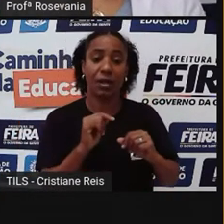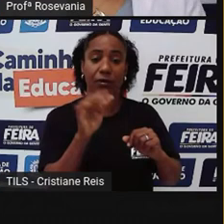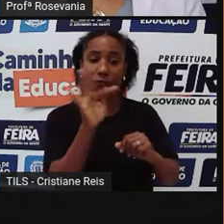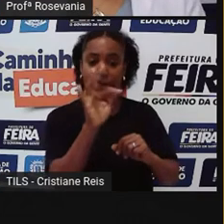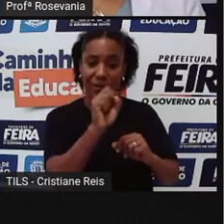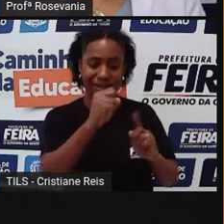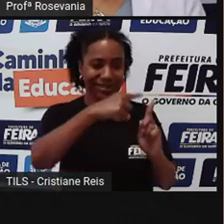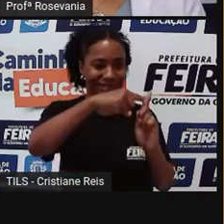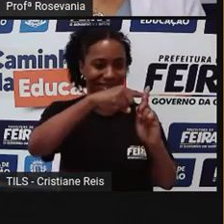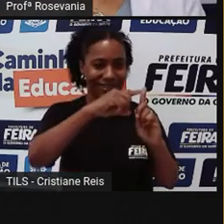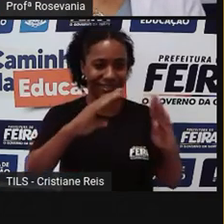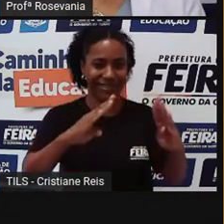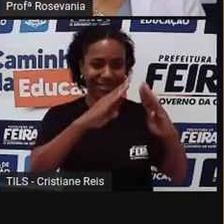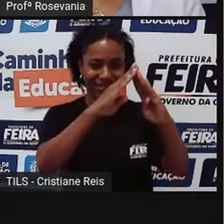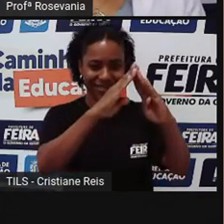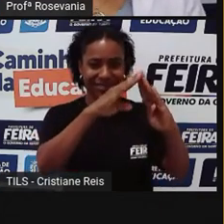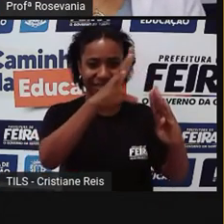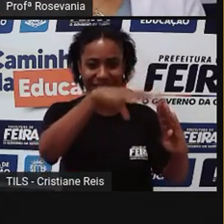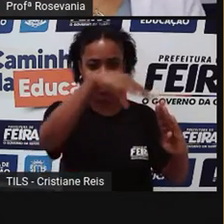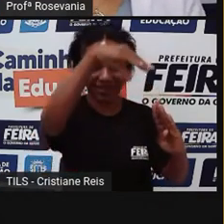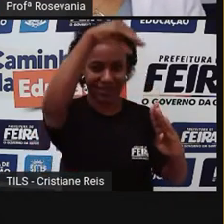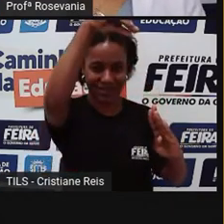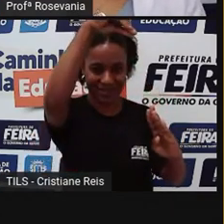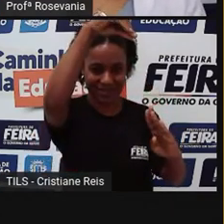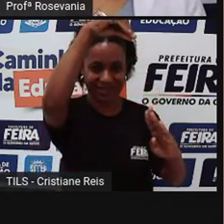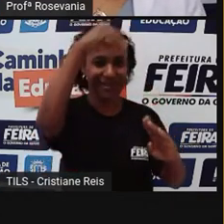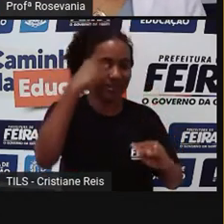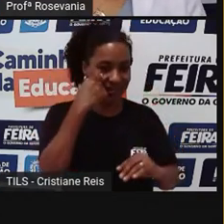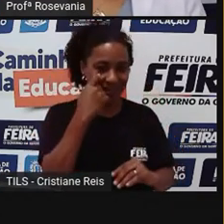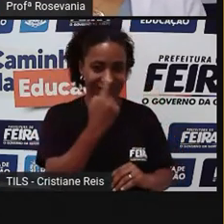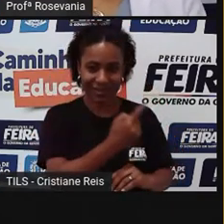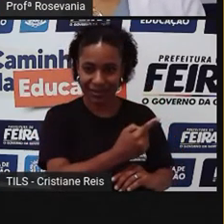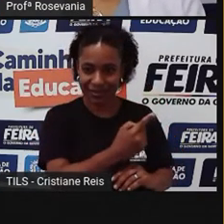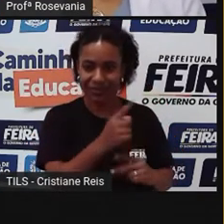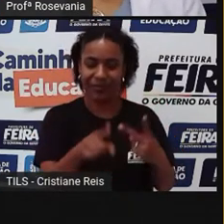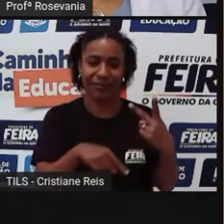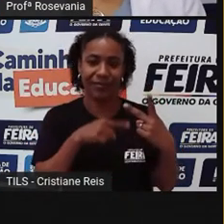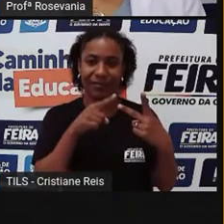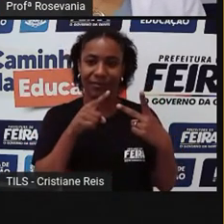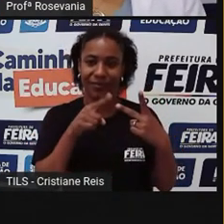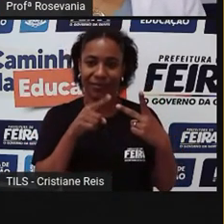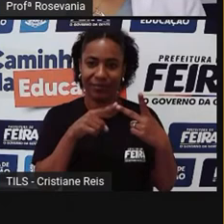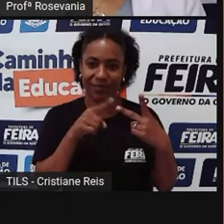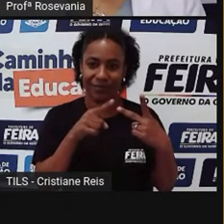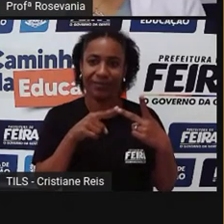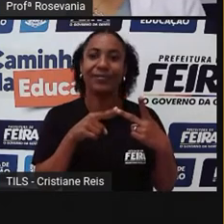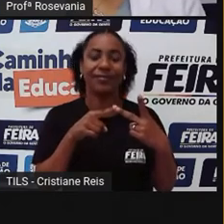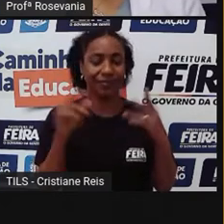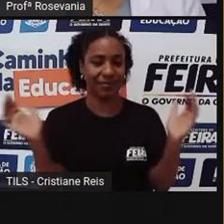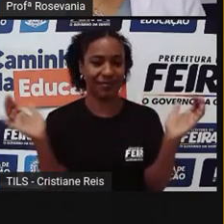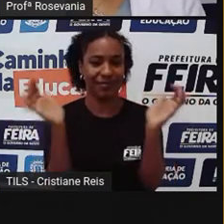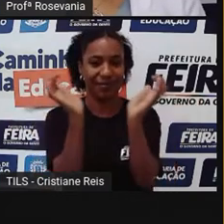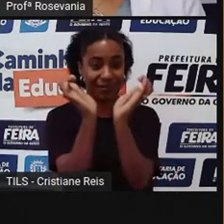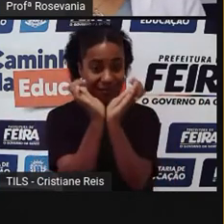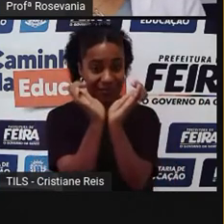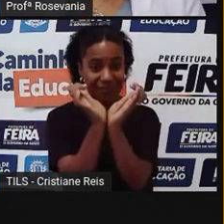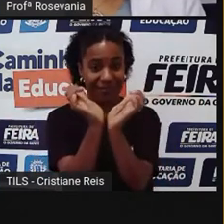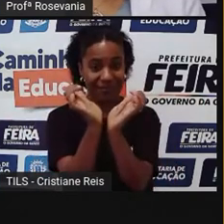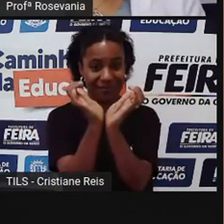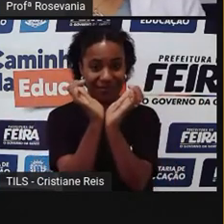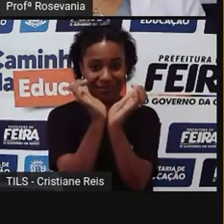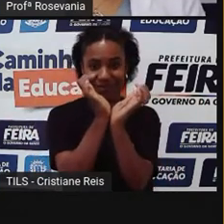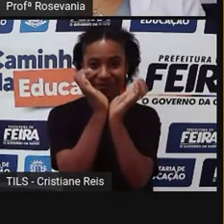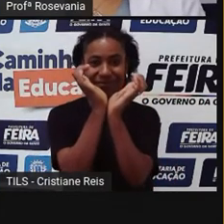aqui a gente tem a Igreja Senhor dos Passos, a gente tem a própria caixa d'água do tomba, que é um